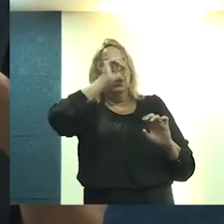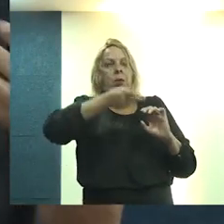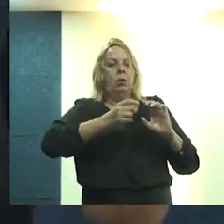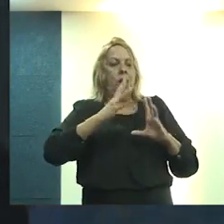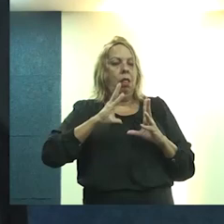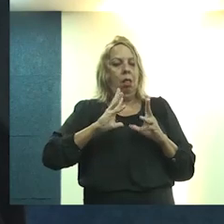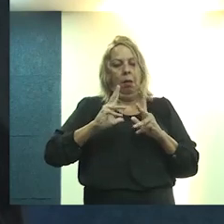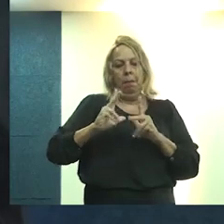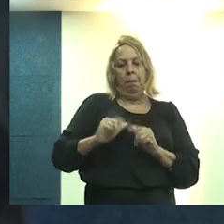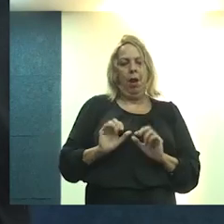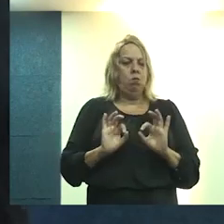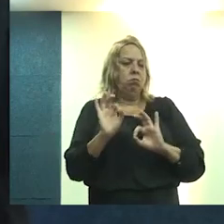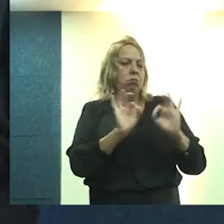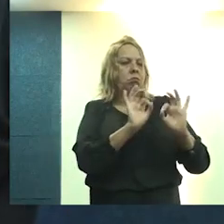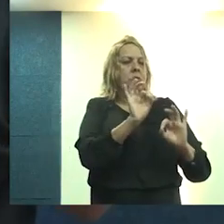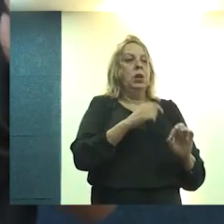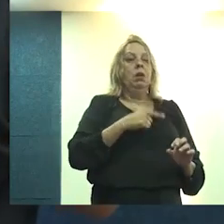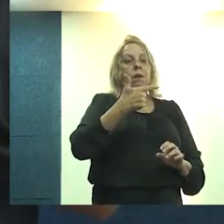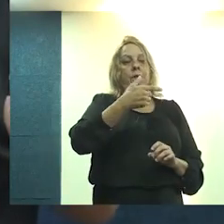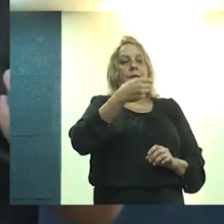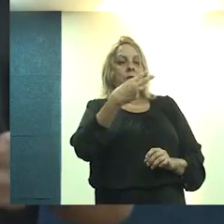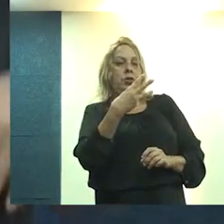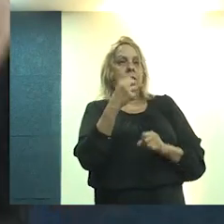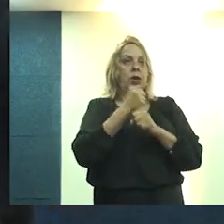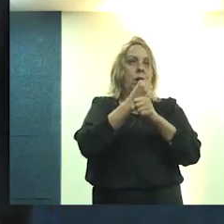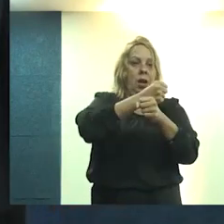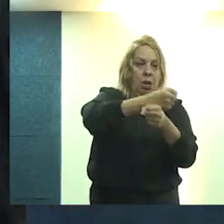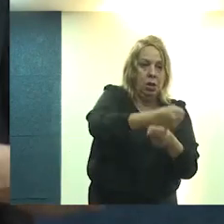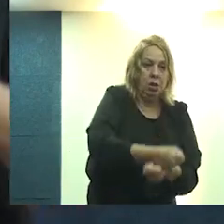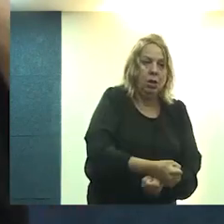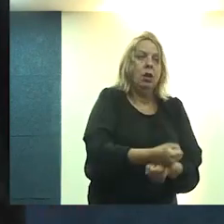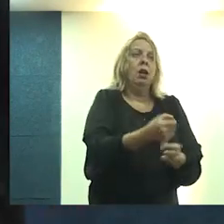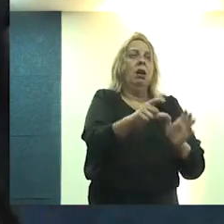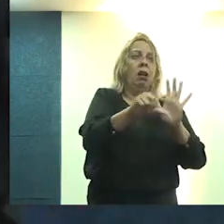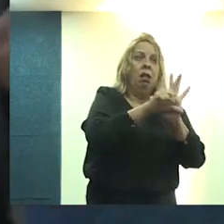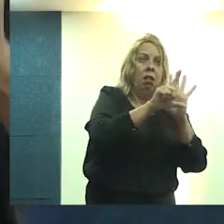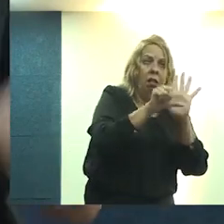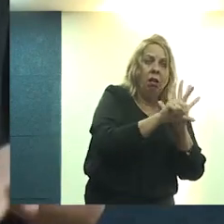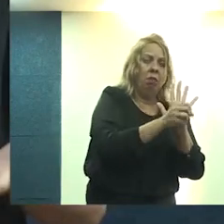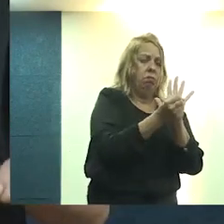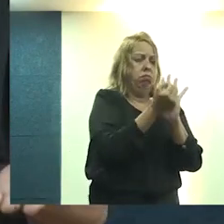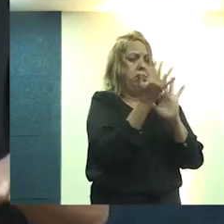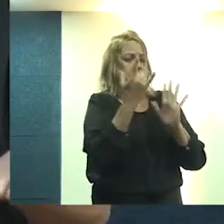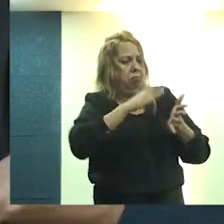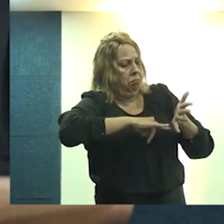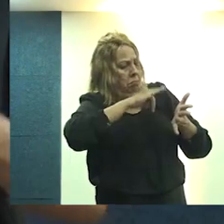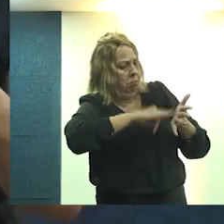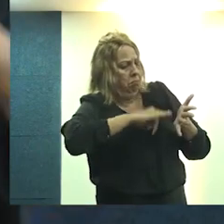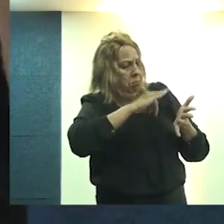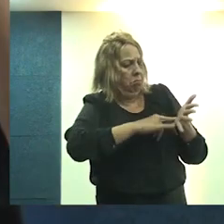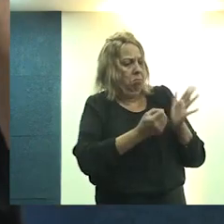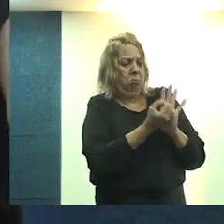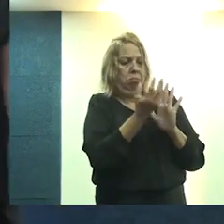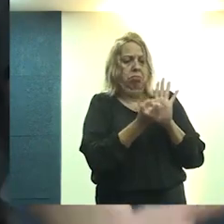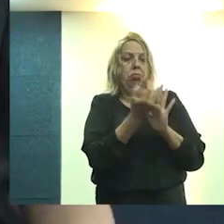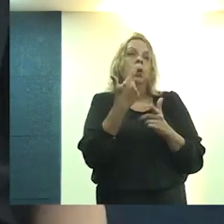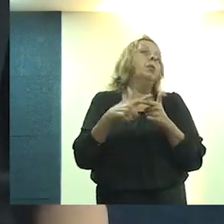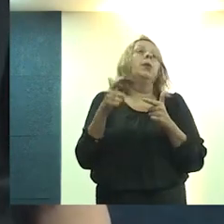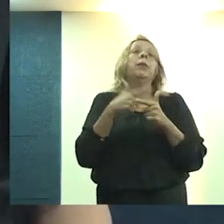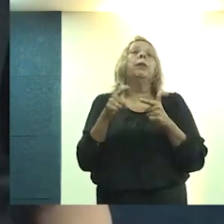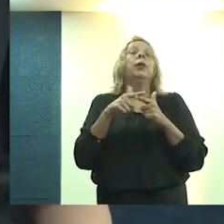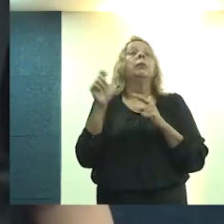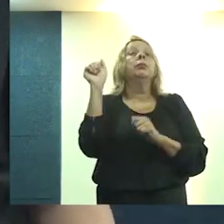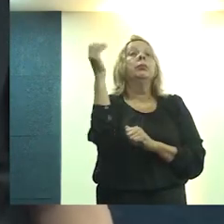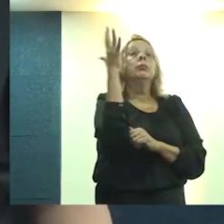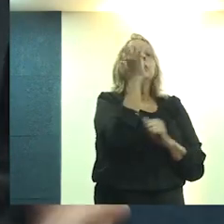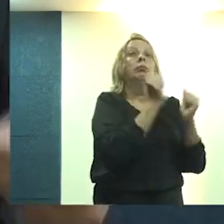todos os canais. Agora, 23 anos depois, com tantas leis, tantos documentos, nós estamos criando problemas